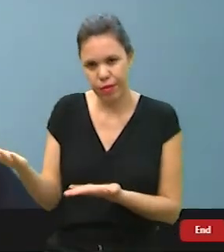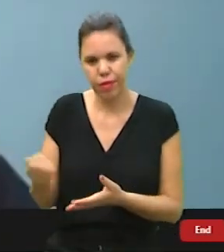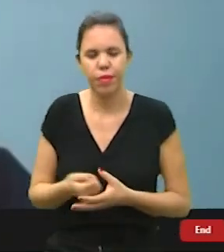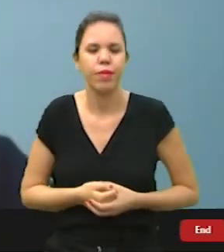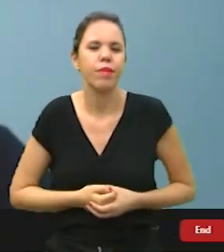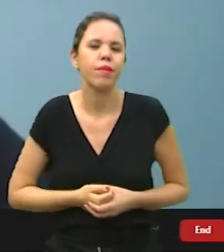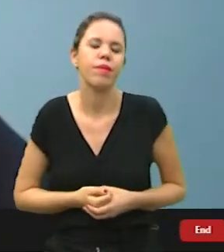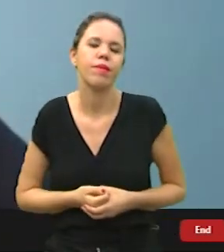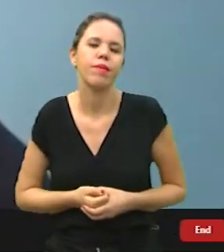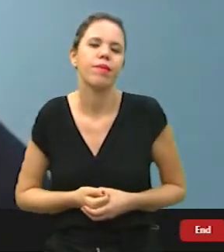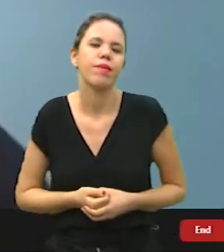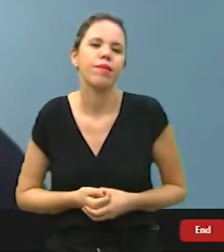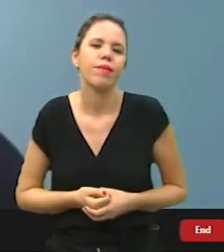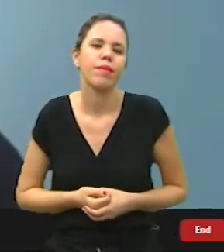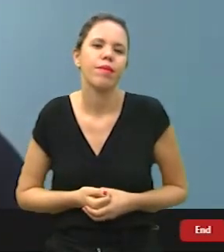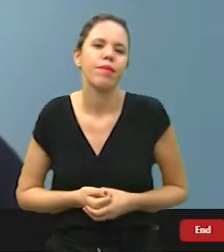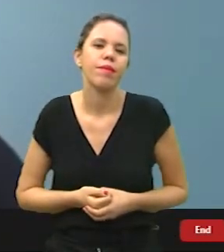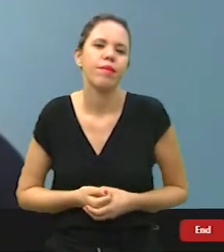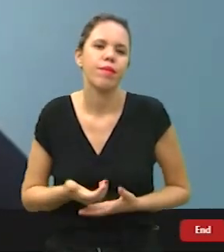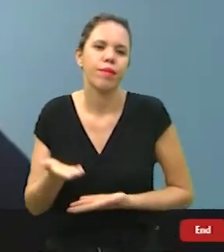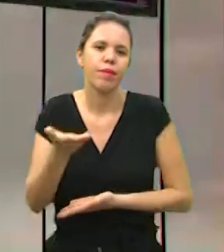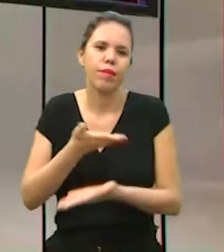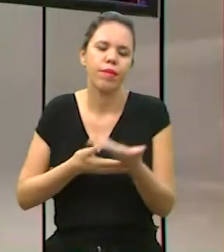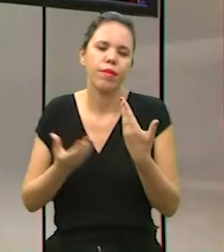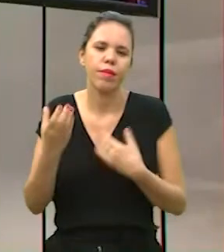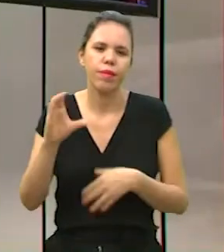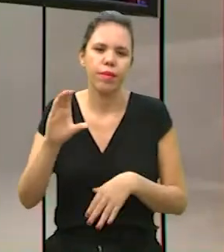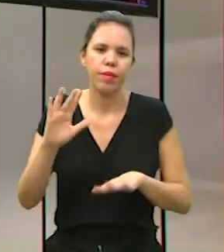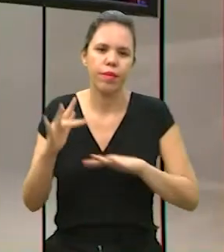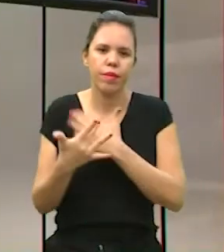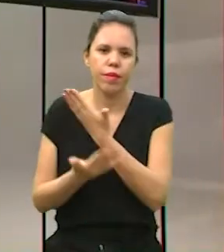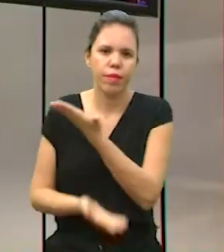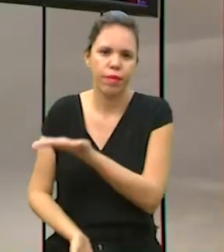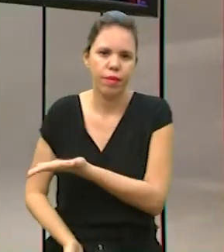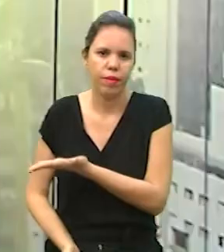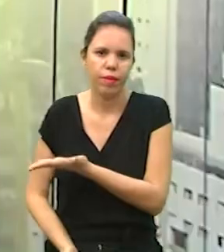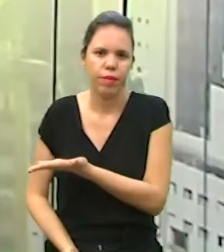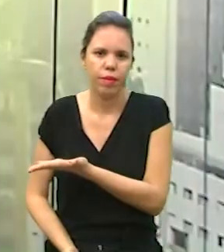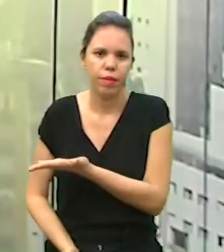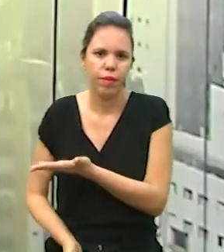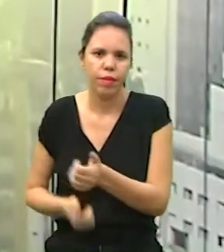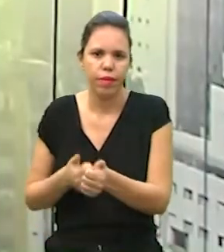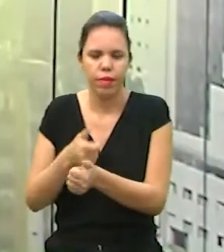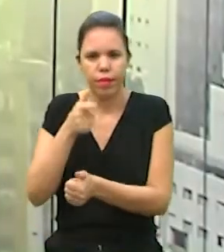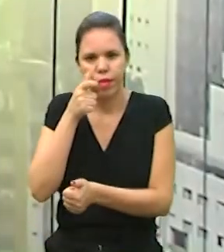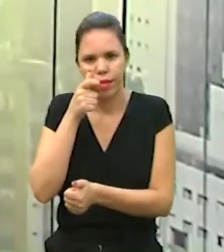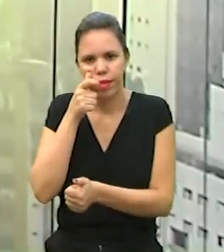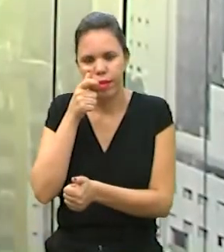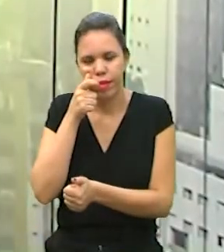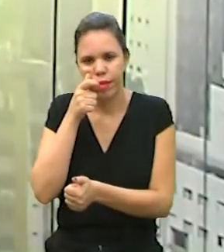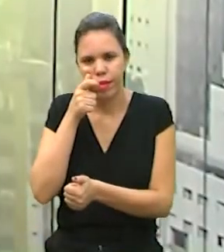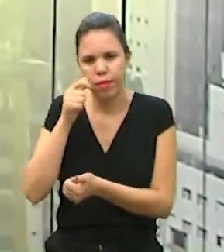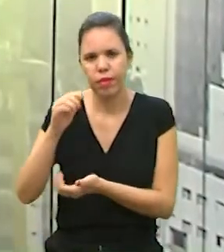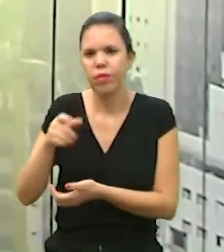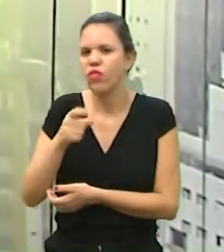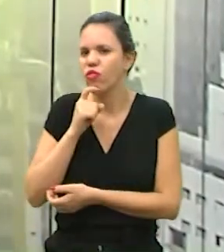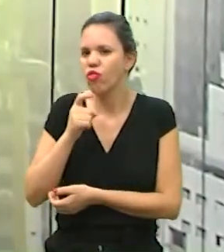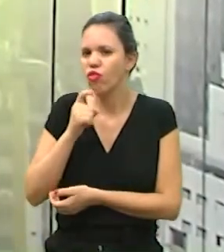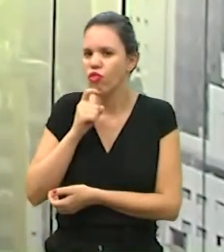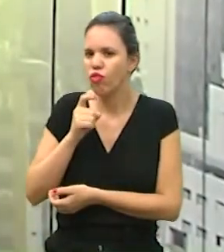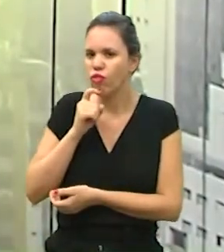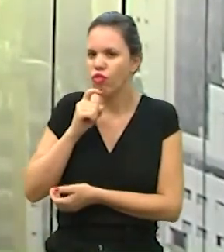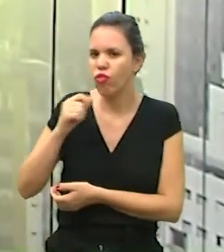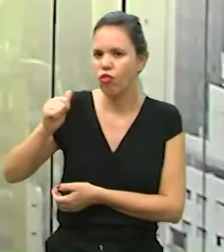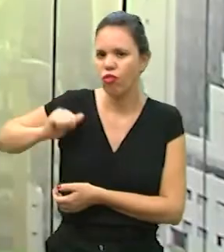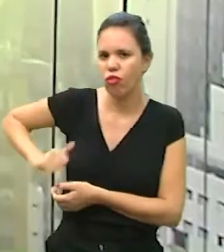gelonabagagem. Então, tá aí. Fica compartilhadas as redes sociais da Francine para acompanhar o Gelo na Bagagem e também